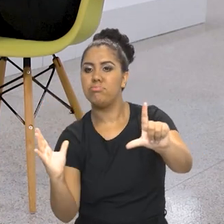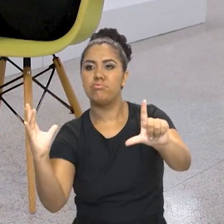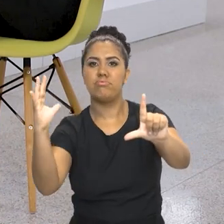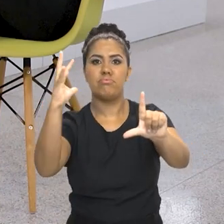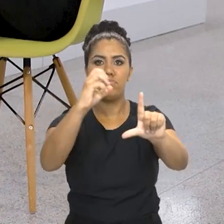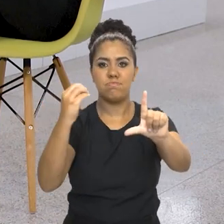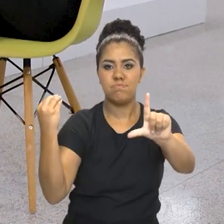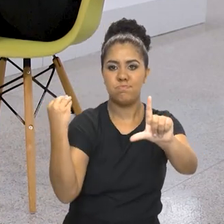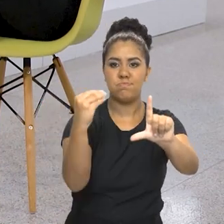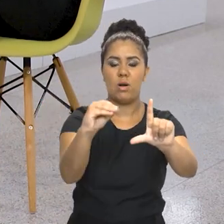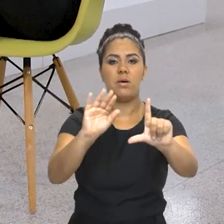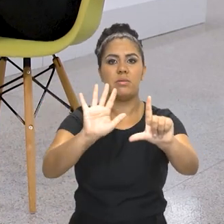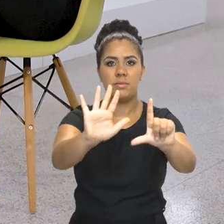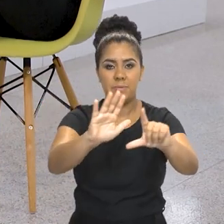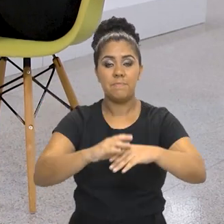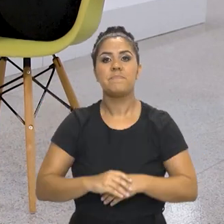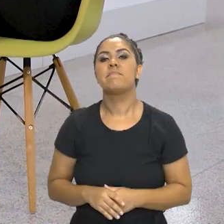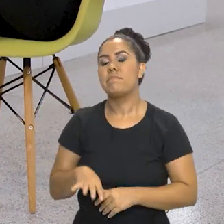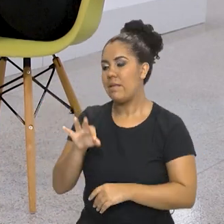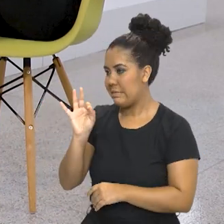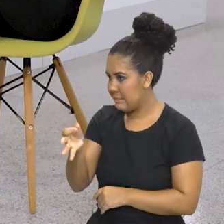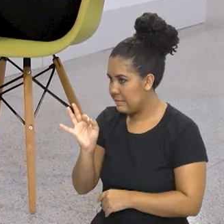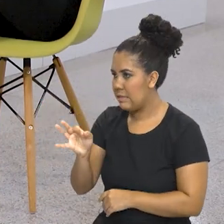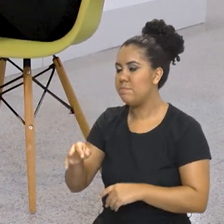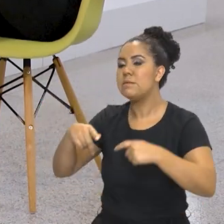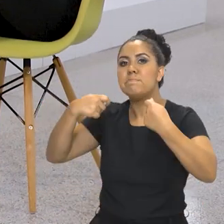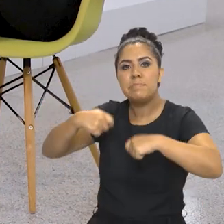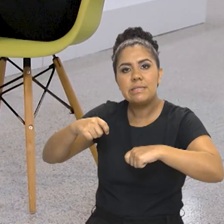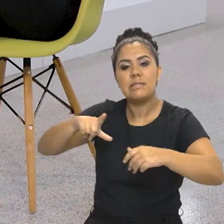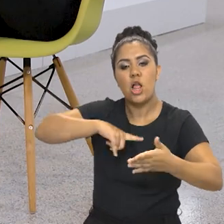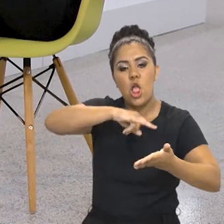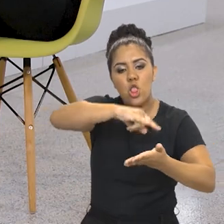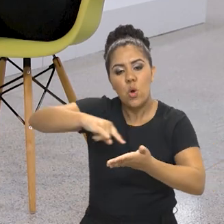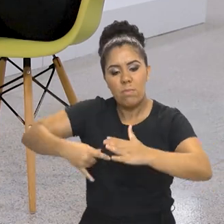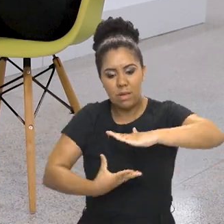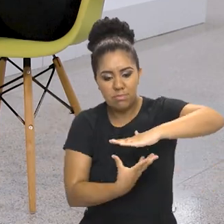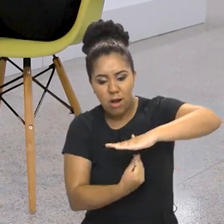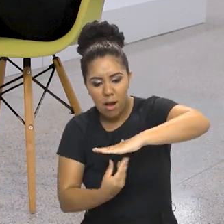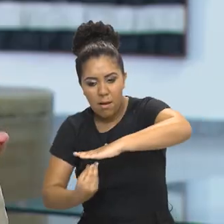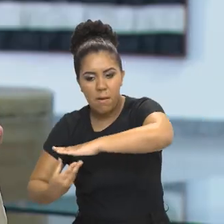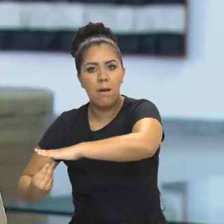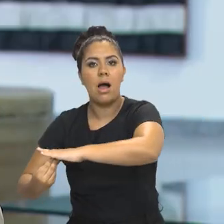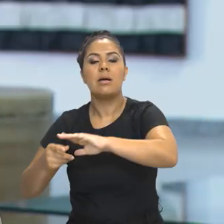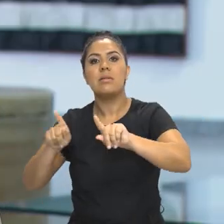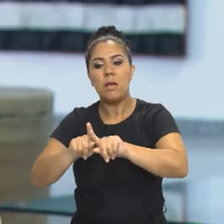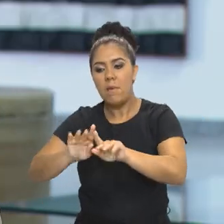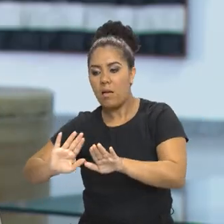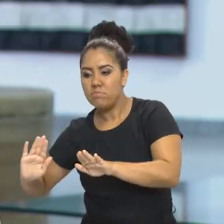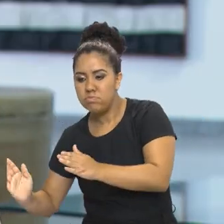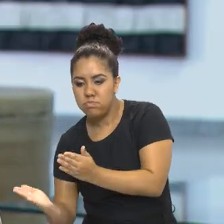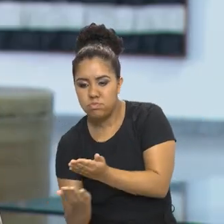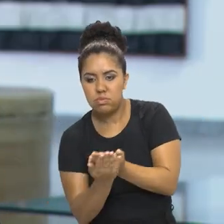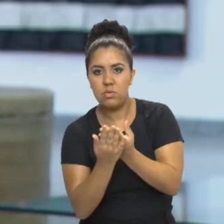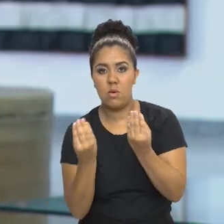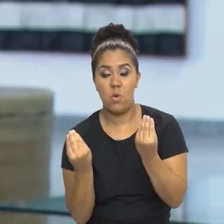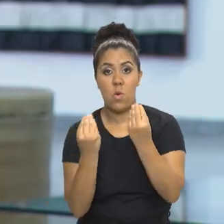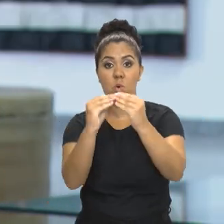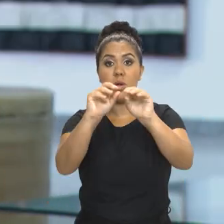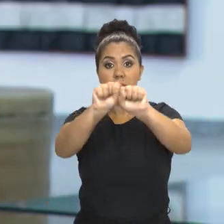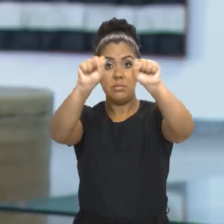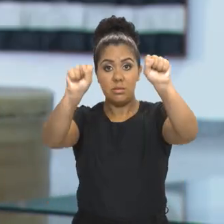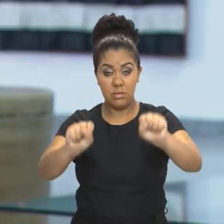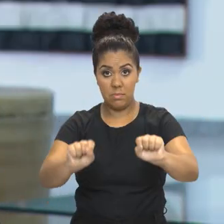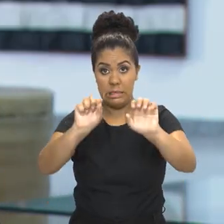engloba tudo, que é o brasiliano. Exatamente. O material, ele precisa estar digitalizado e precisa estar em algum sistema já. Nós